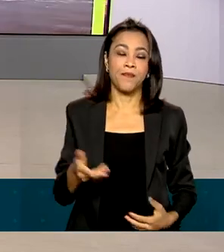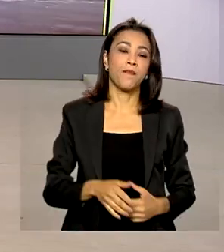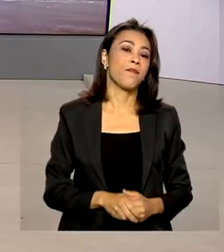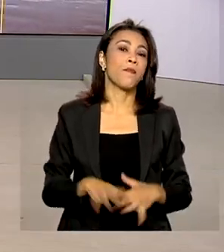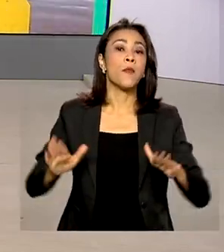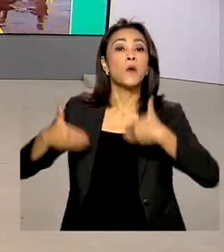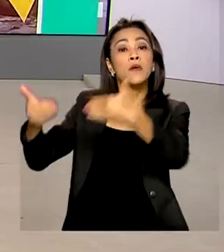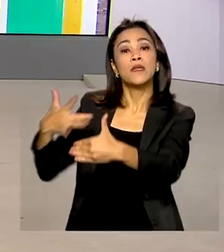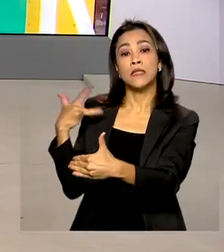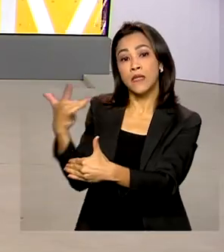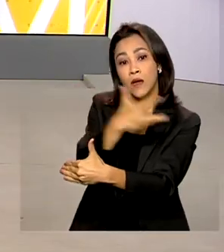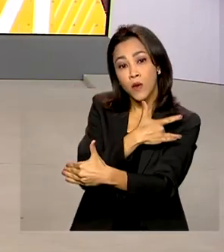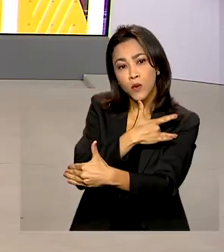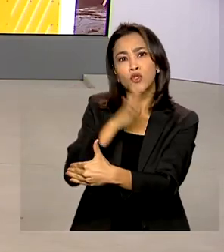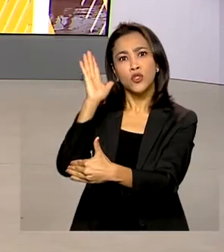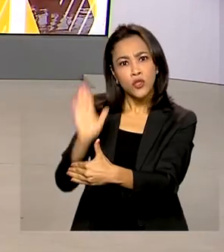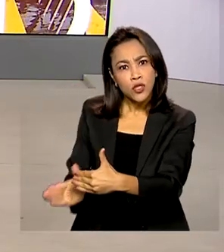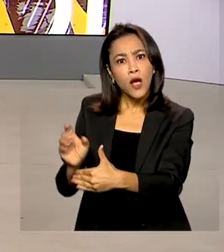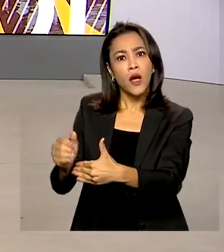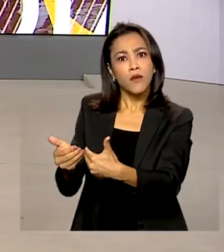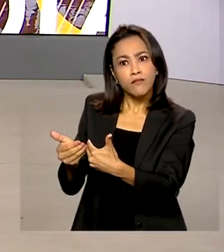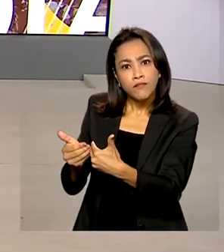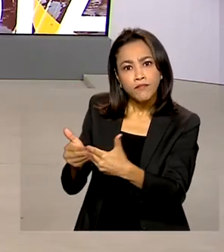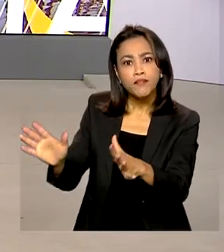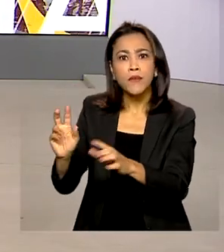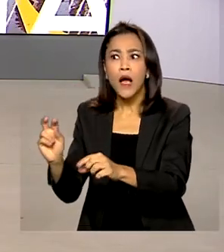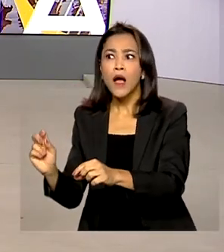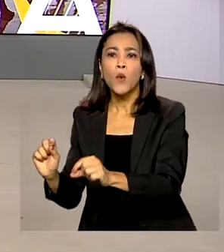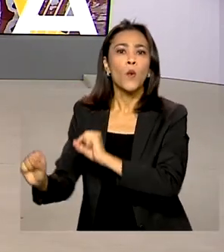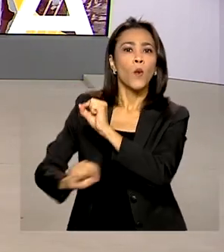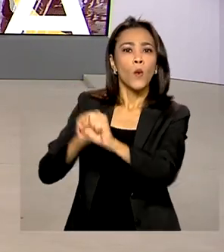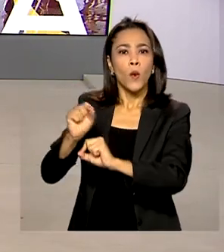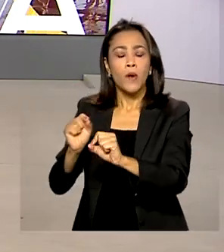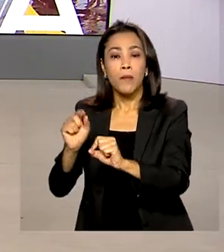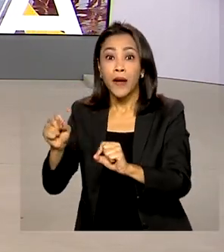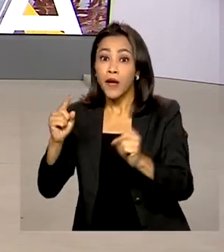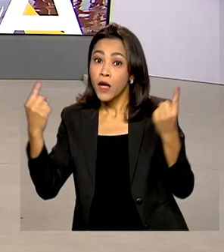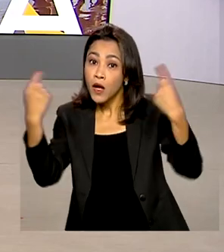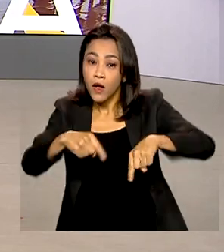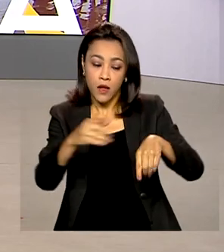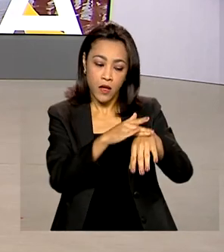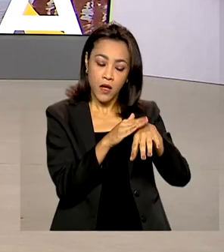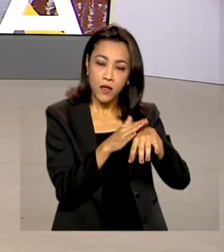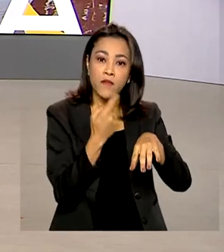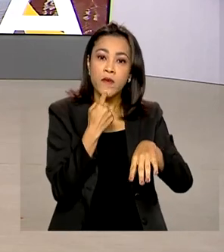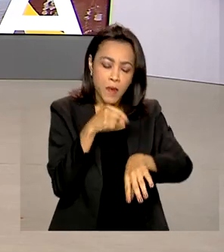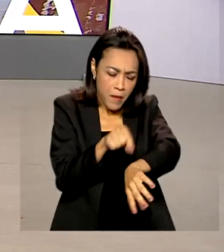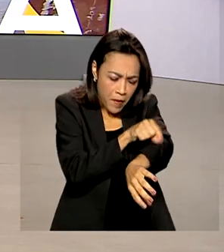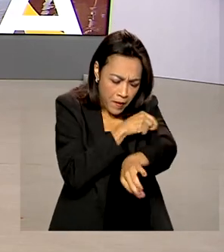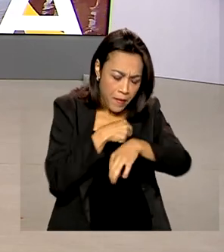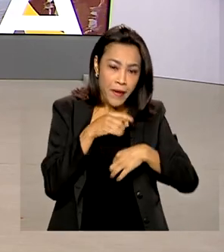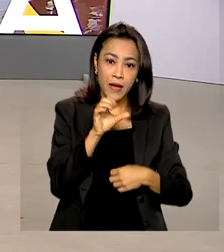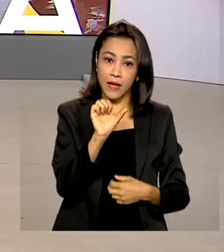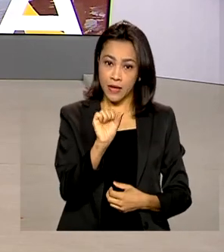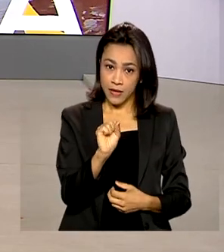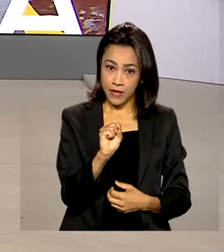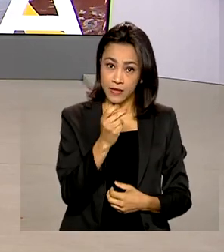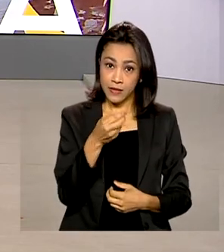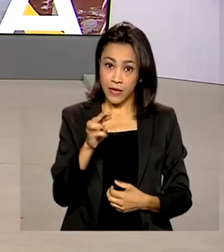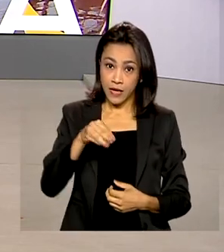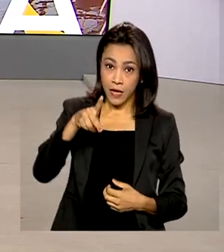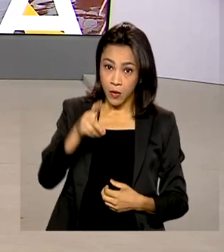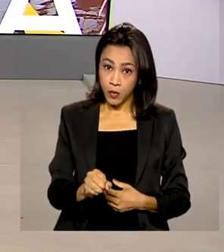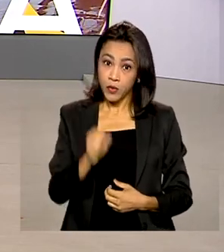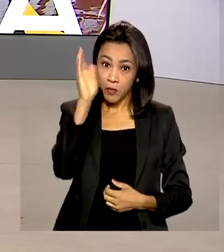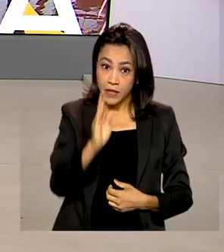O Ministério da Saúde ativou a sala de situação para o combate ao sarampo no país. Atualmente, Rio, São Paulo e